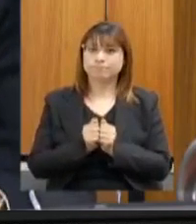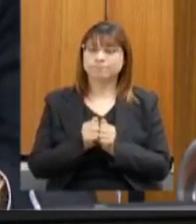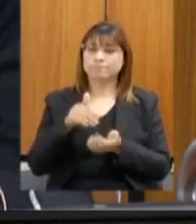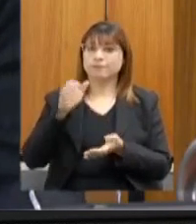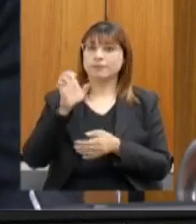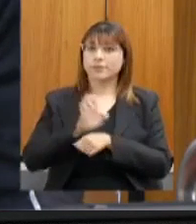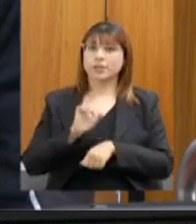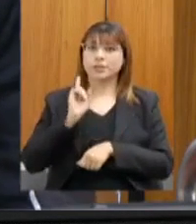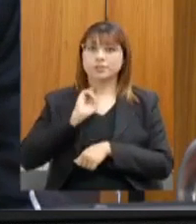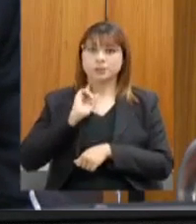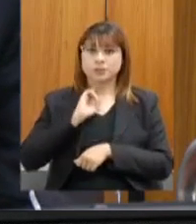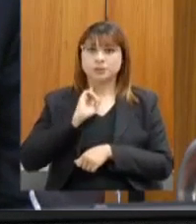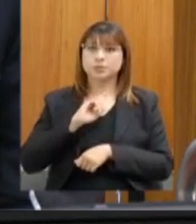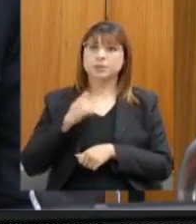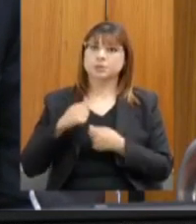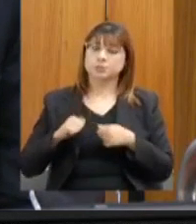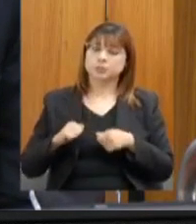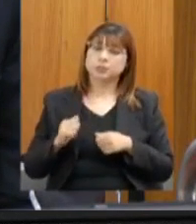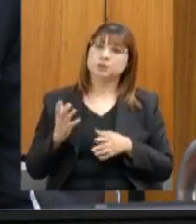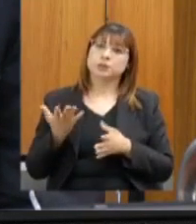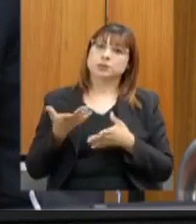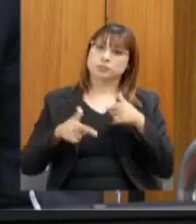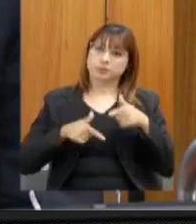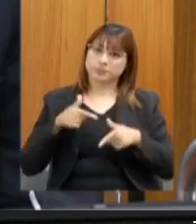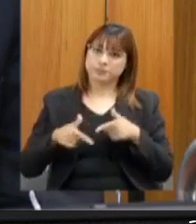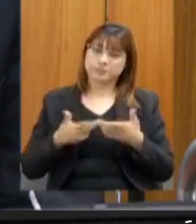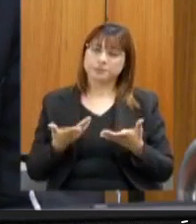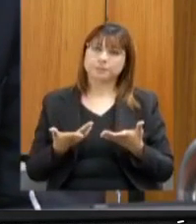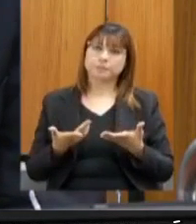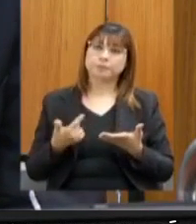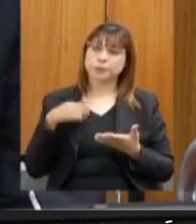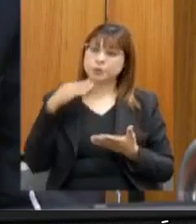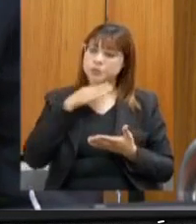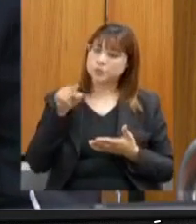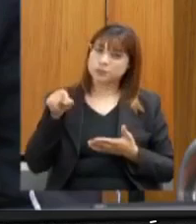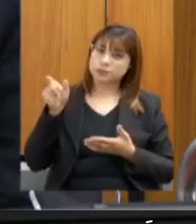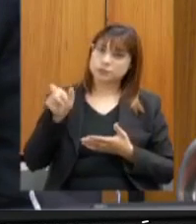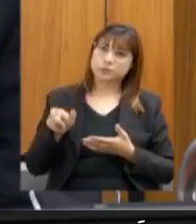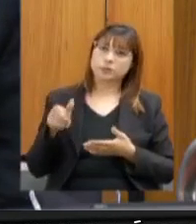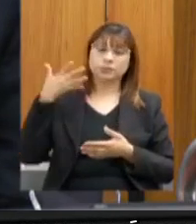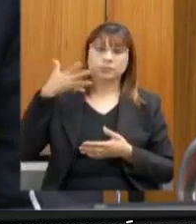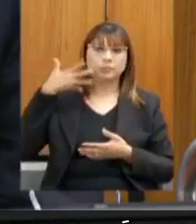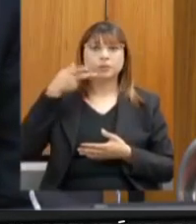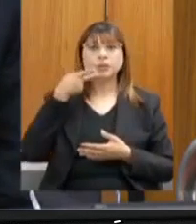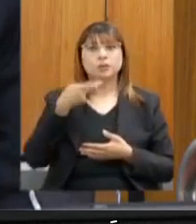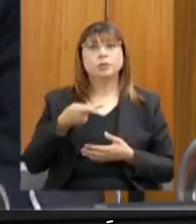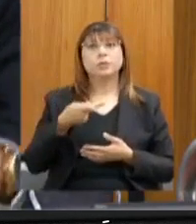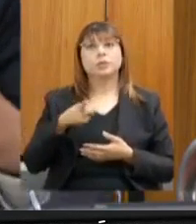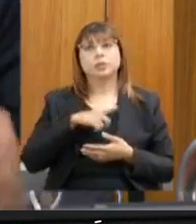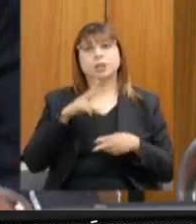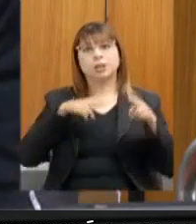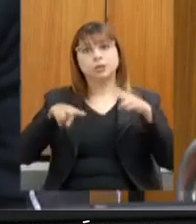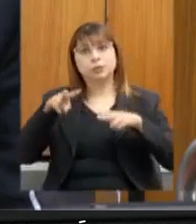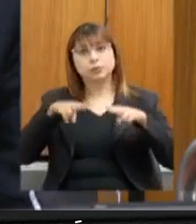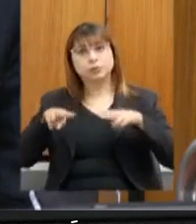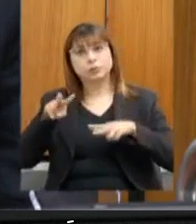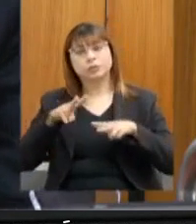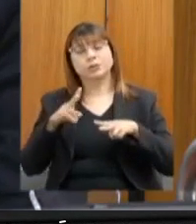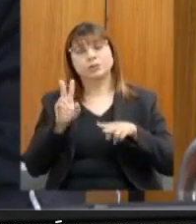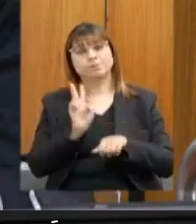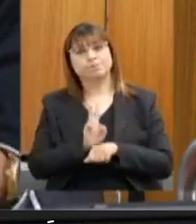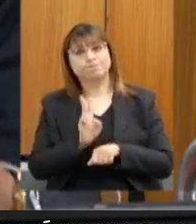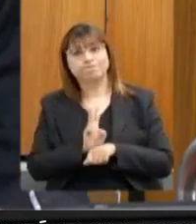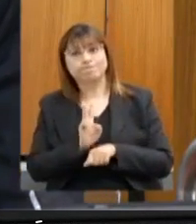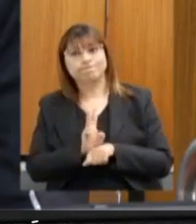que precisa produzir. Quando eu observei a apresentação da senhora, senhora relatou que algumas vistorias ficaram